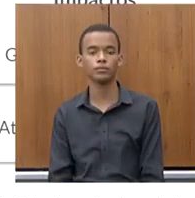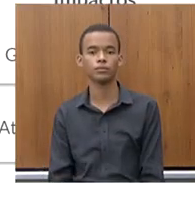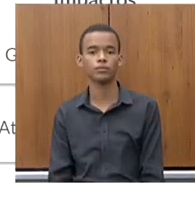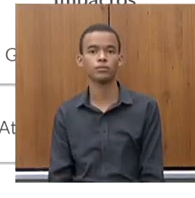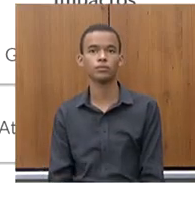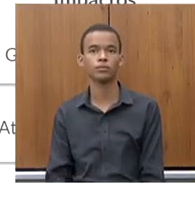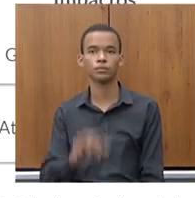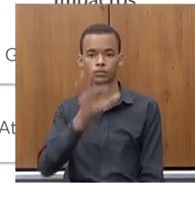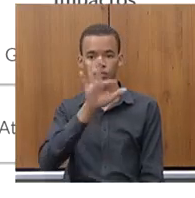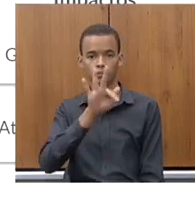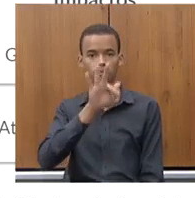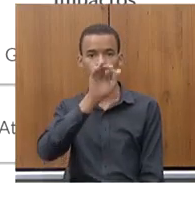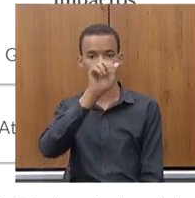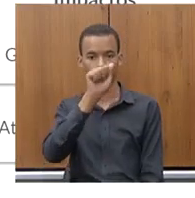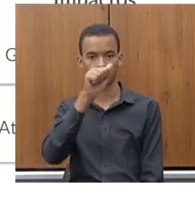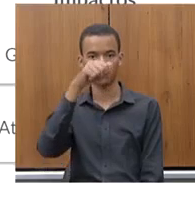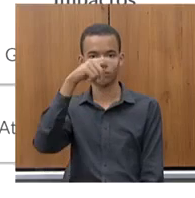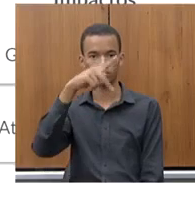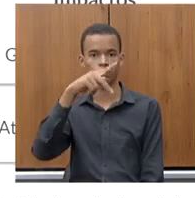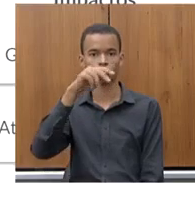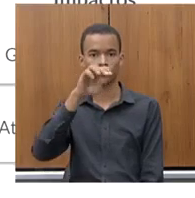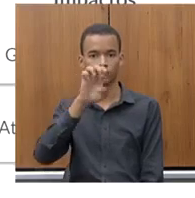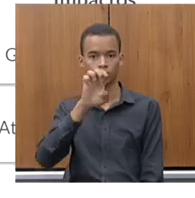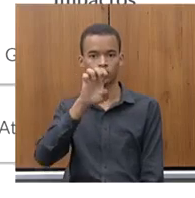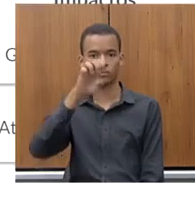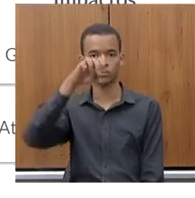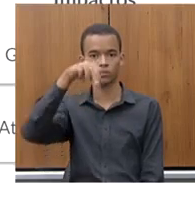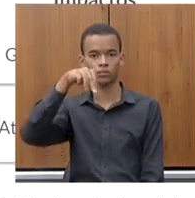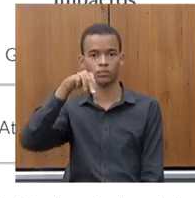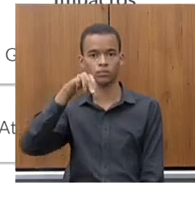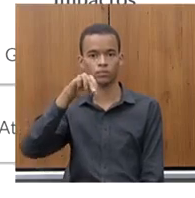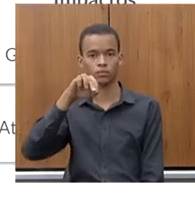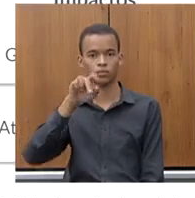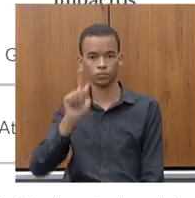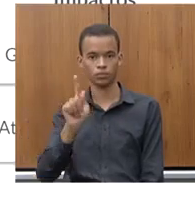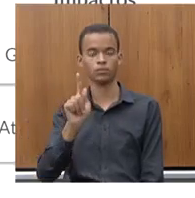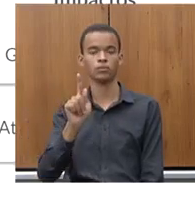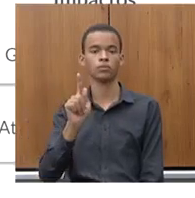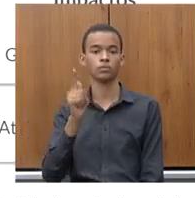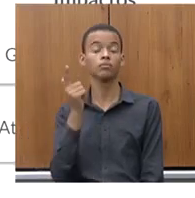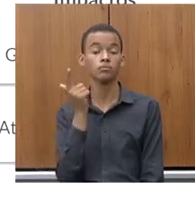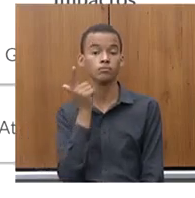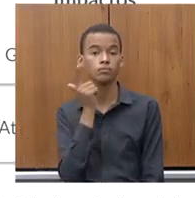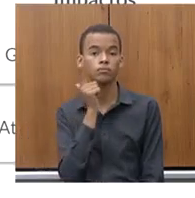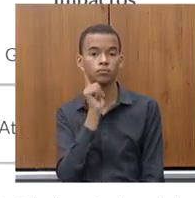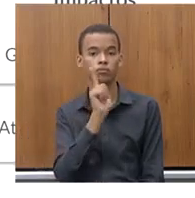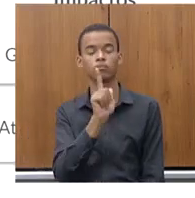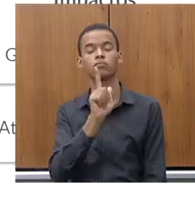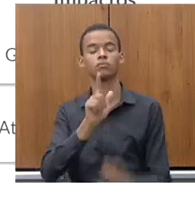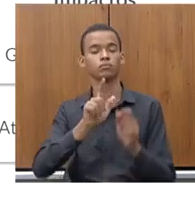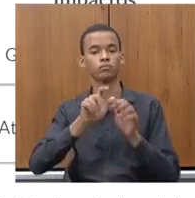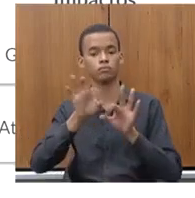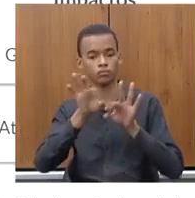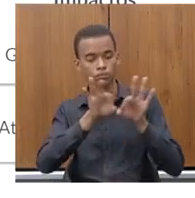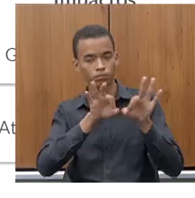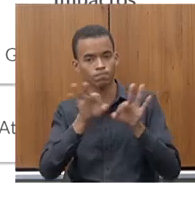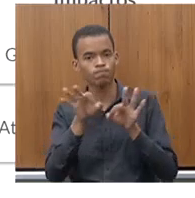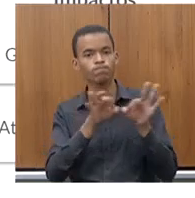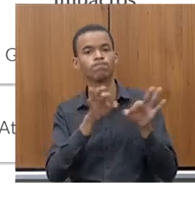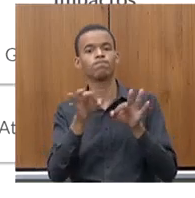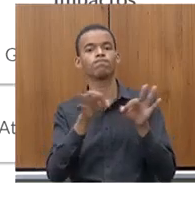FAPMIG conseguiu achar uma forma, modelar um processo